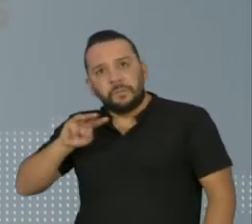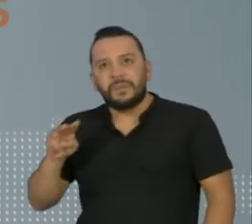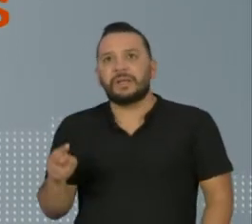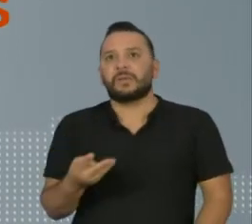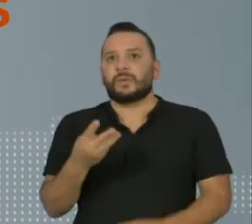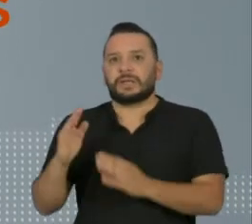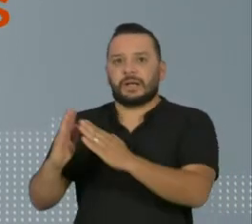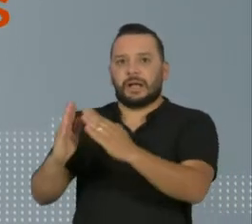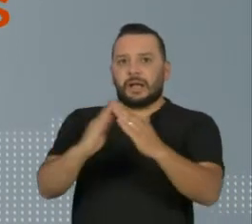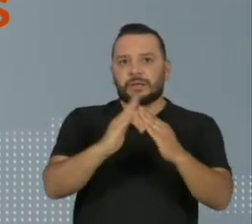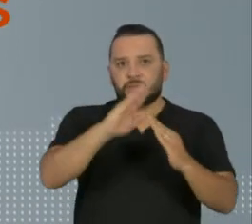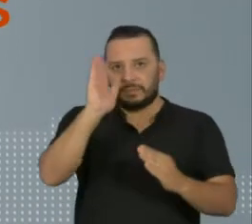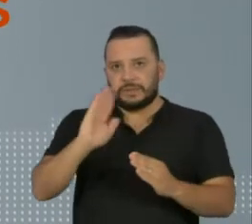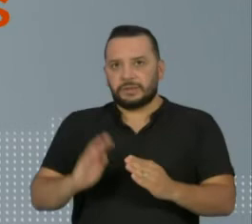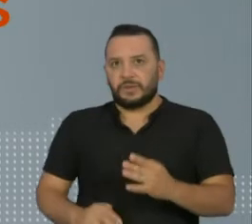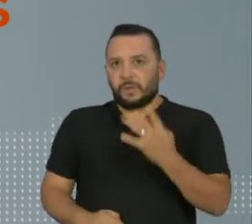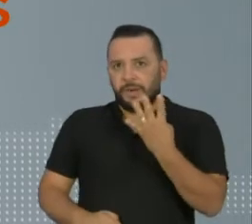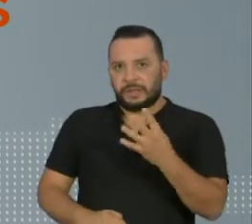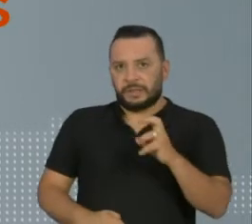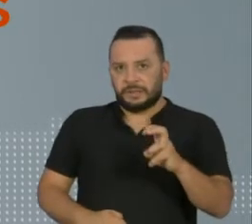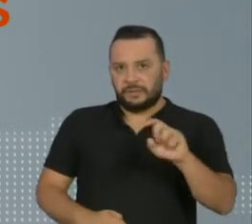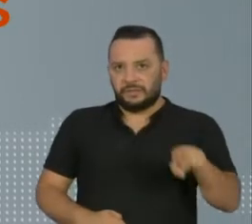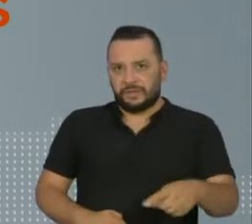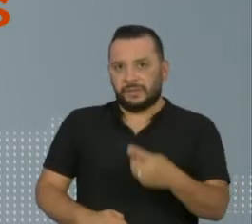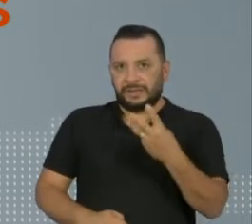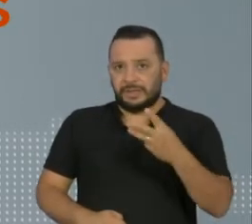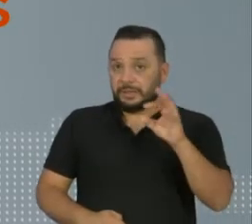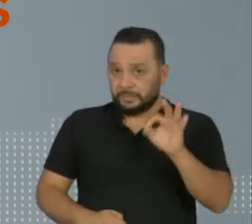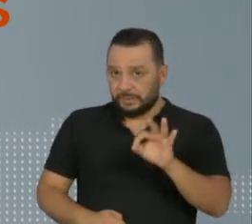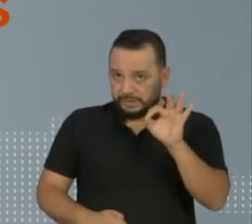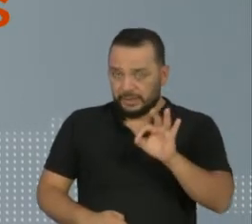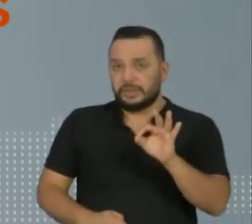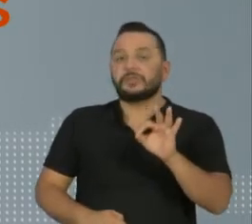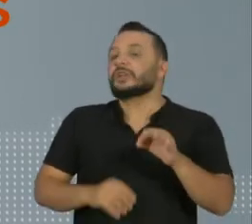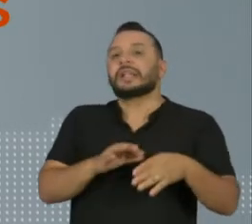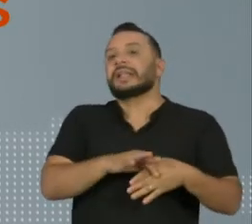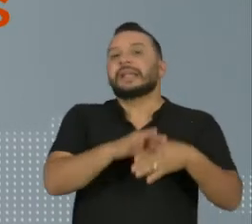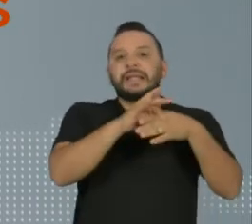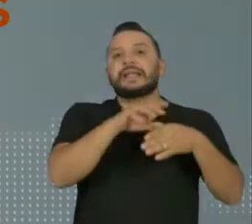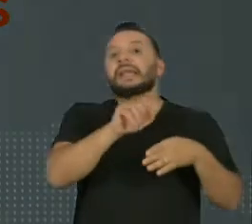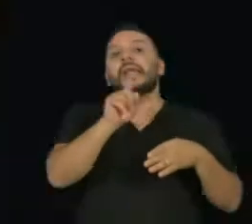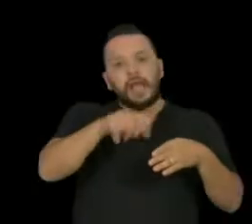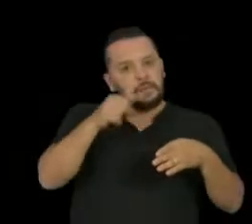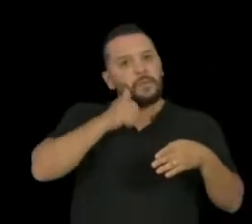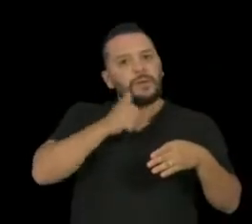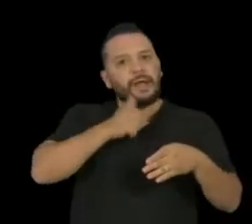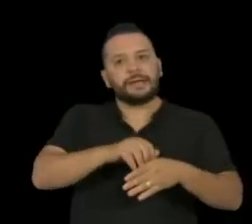do país, 45,3% eram chefiados por mulheres.